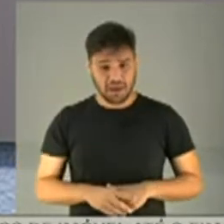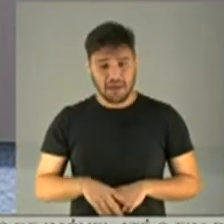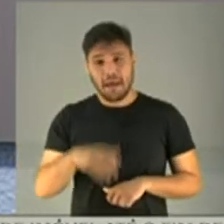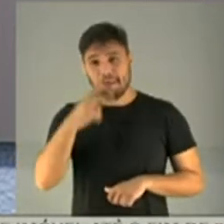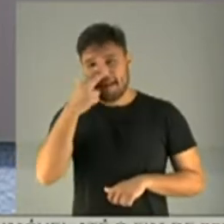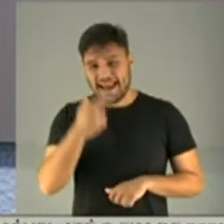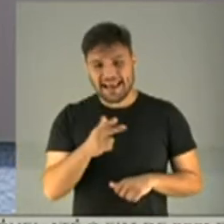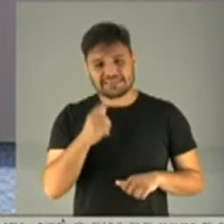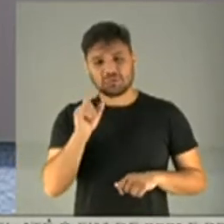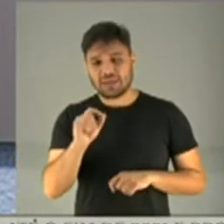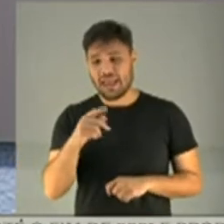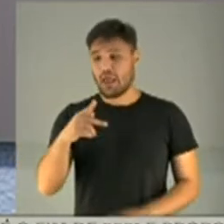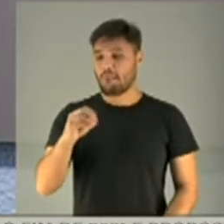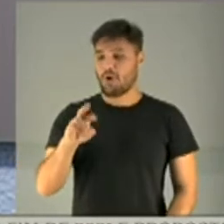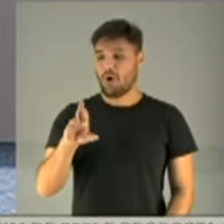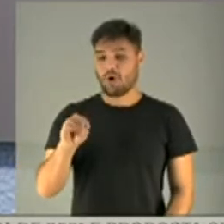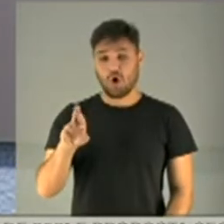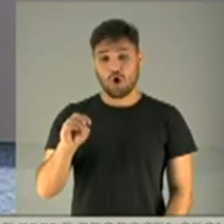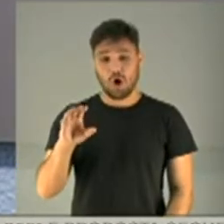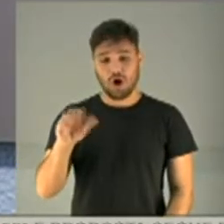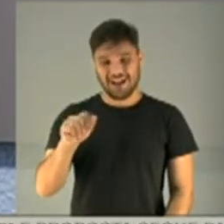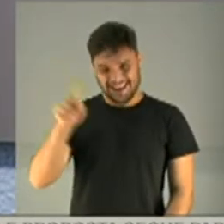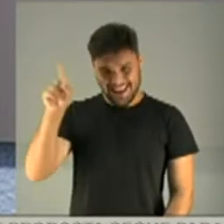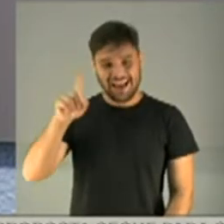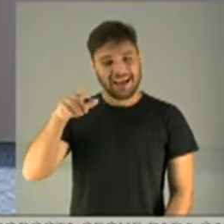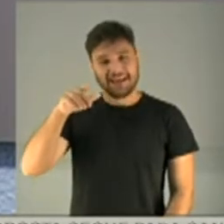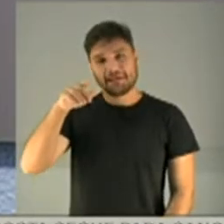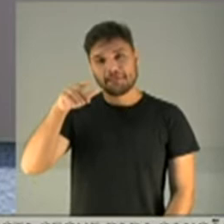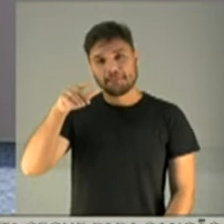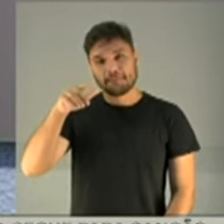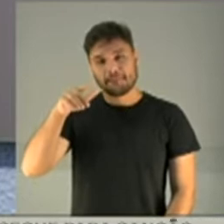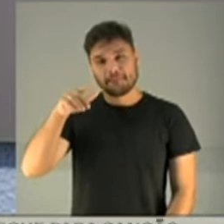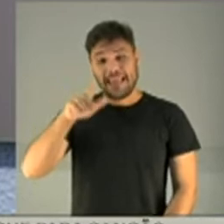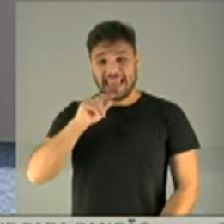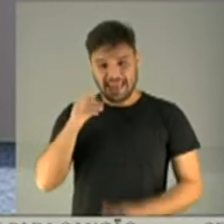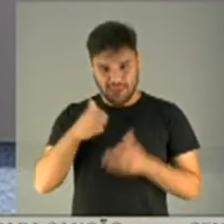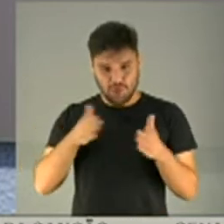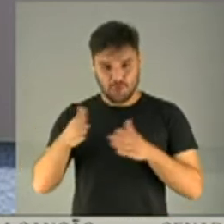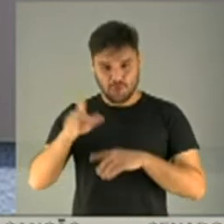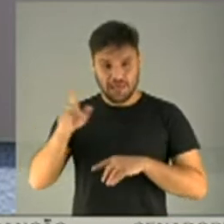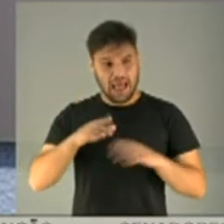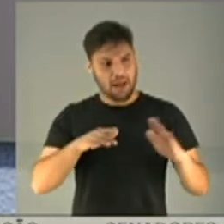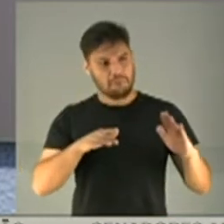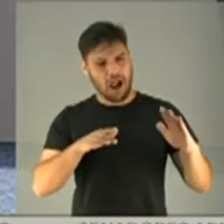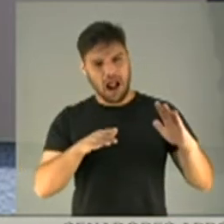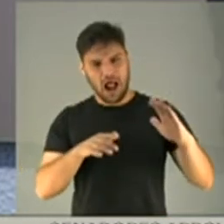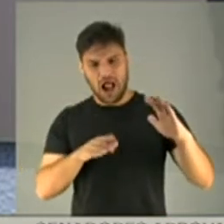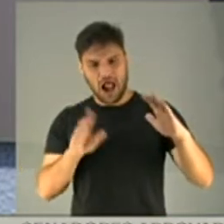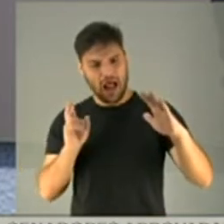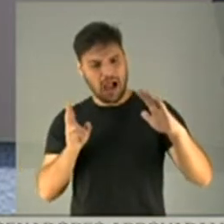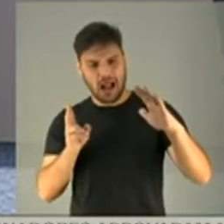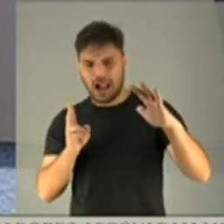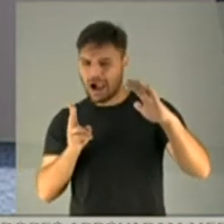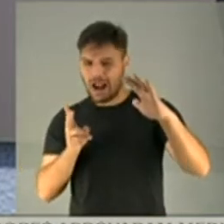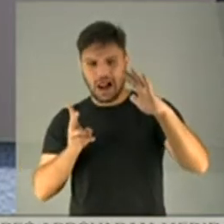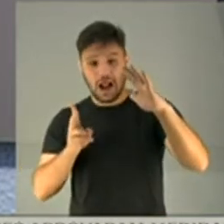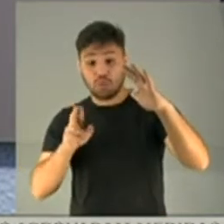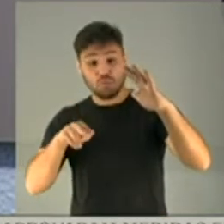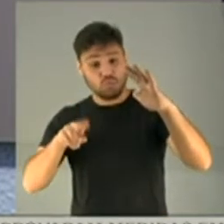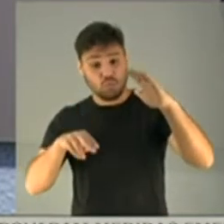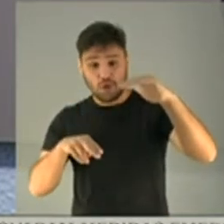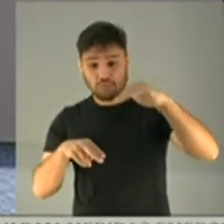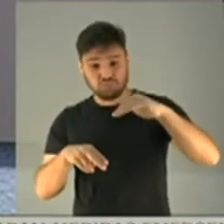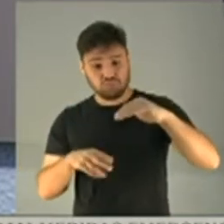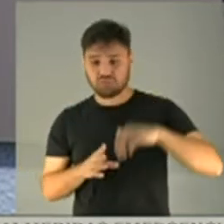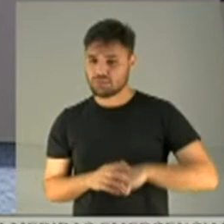pororoca, para aqueles senadores que conhecem esse fenômeno, porque a onda nunca acabou. O segundo aumento de casos